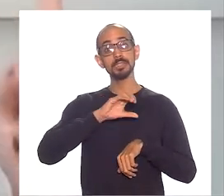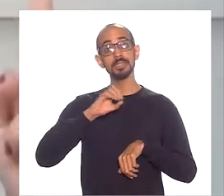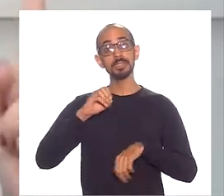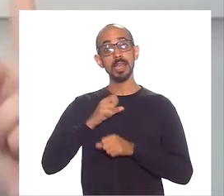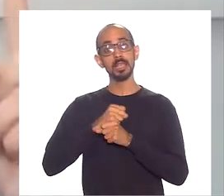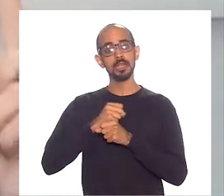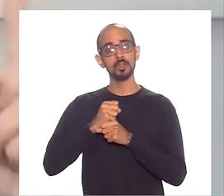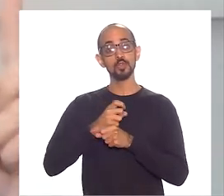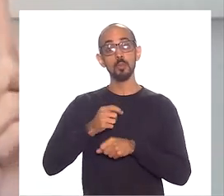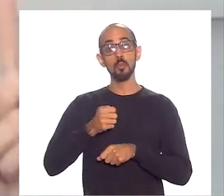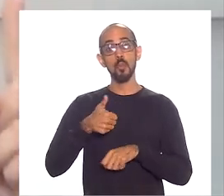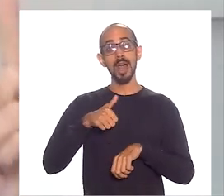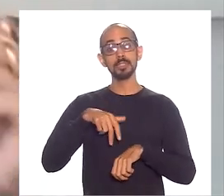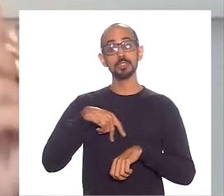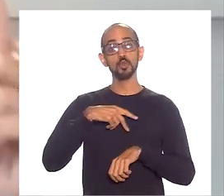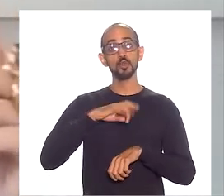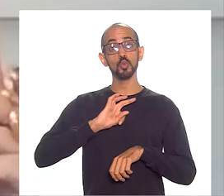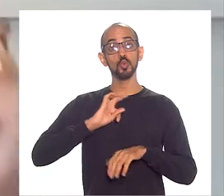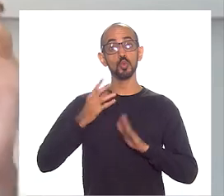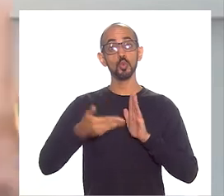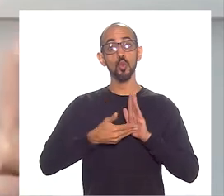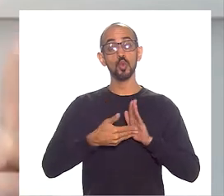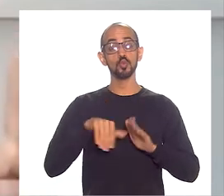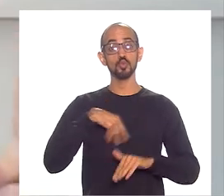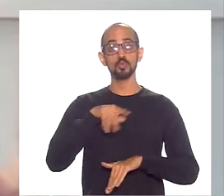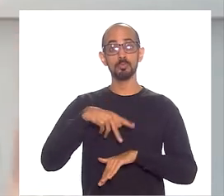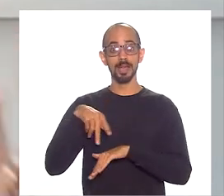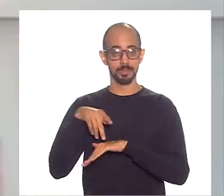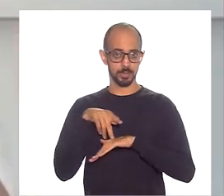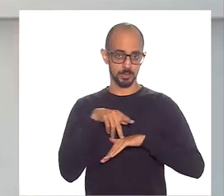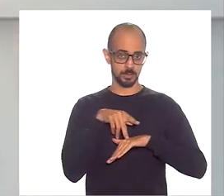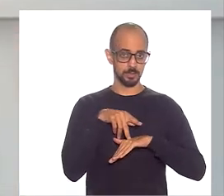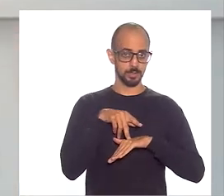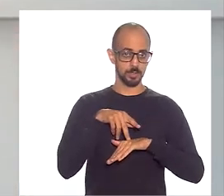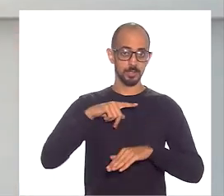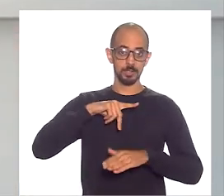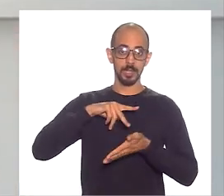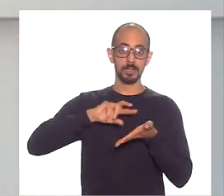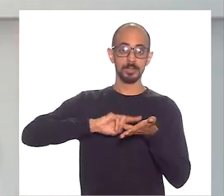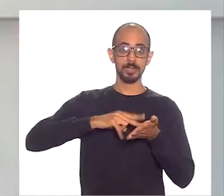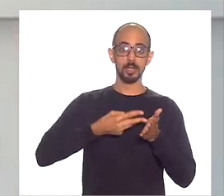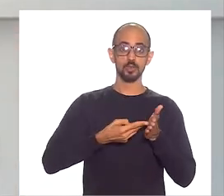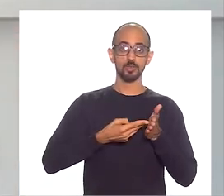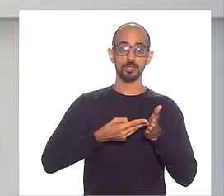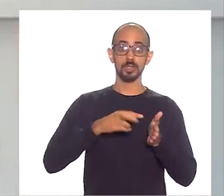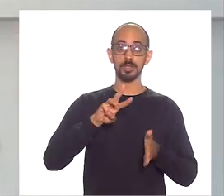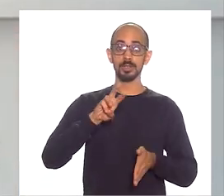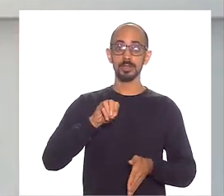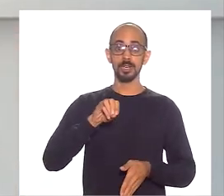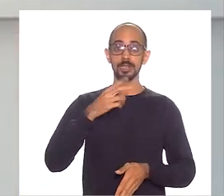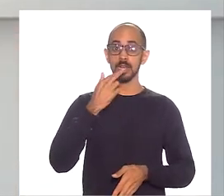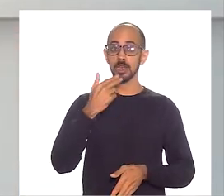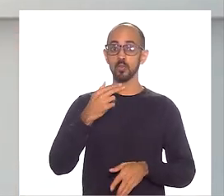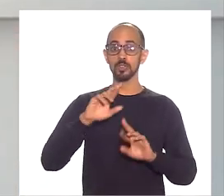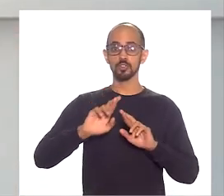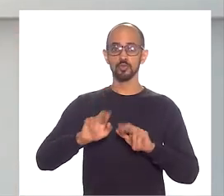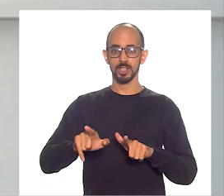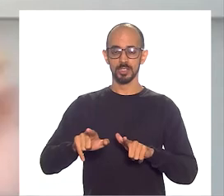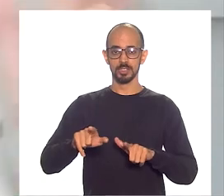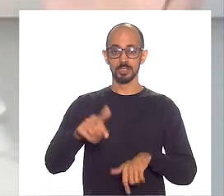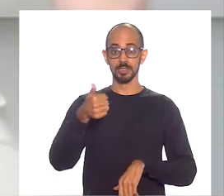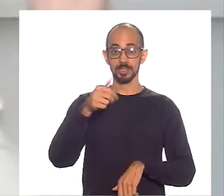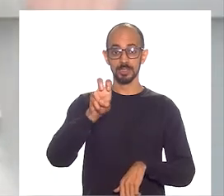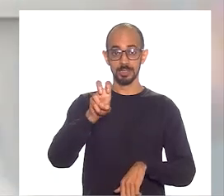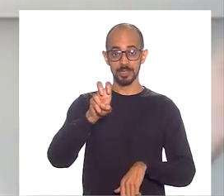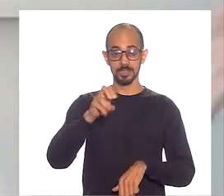em quase todos os países que a Generative Manu hoje está presente. Inclusive, ele está traduzido em mais de 30 idiomas diferentes, para você ter uma